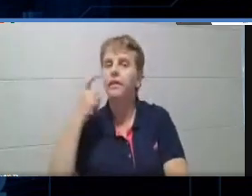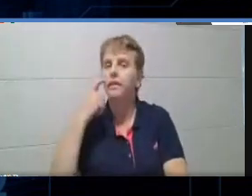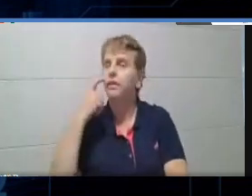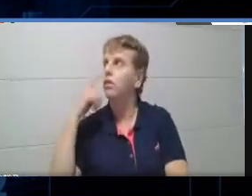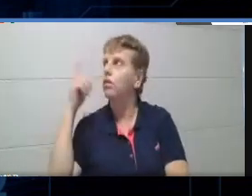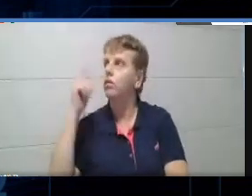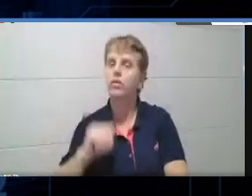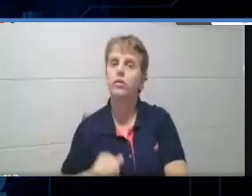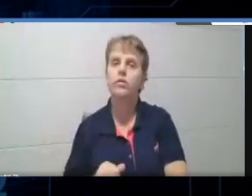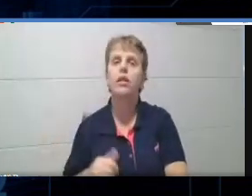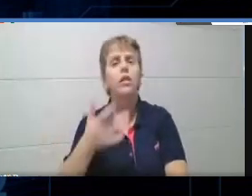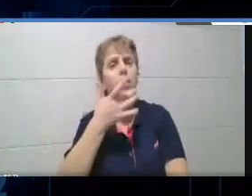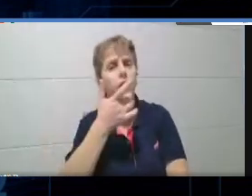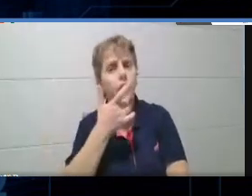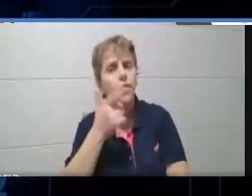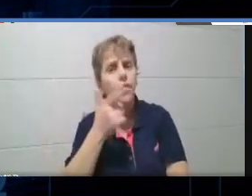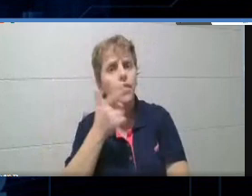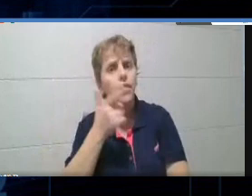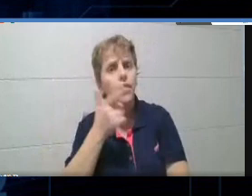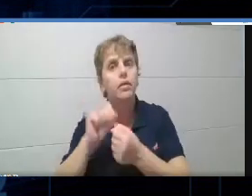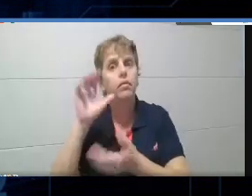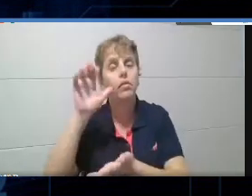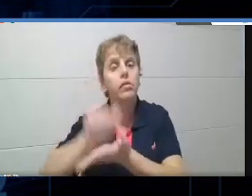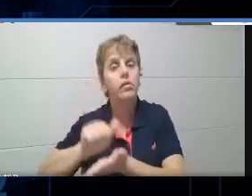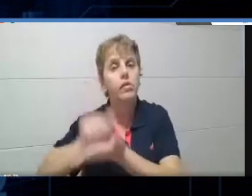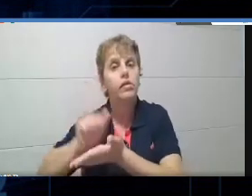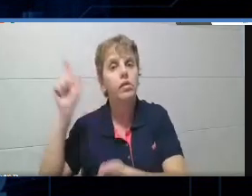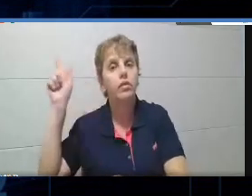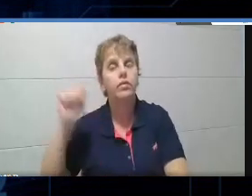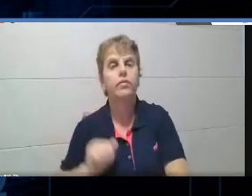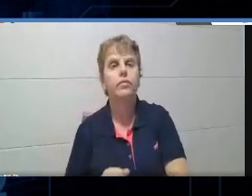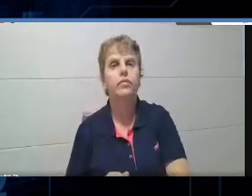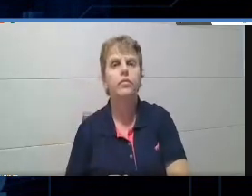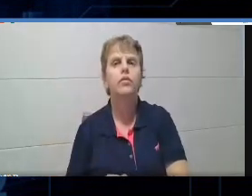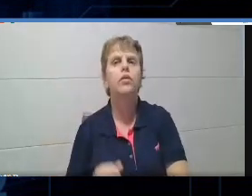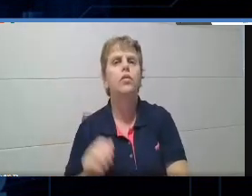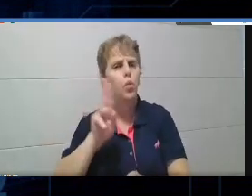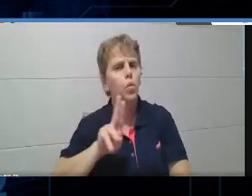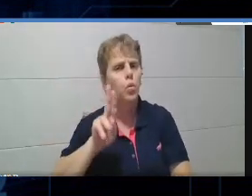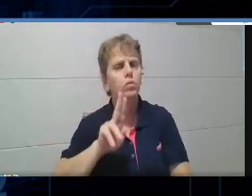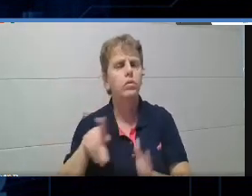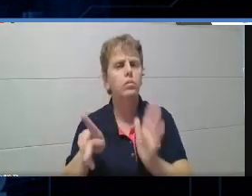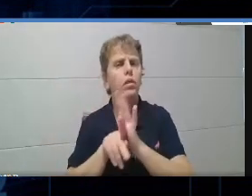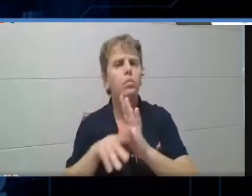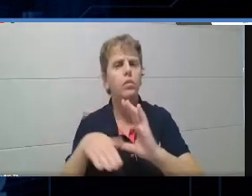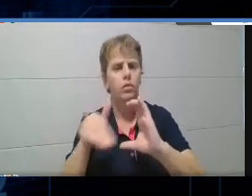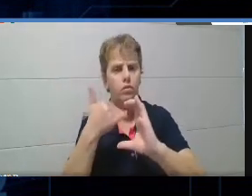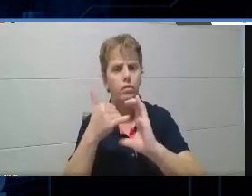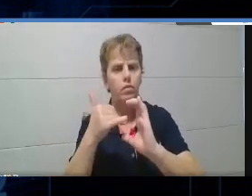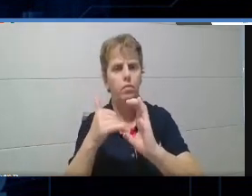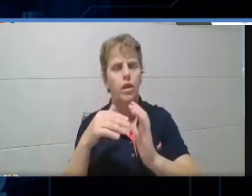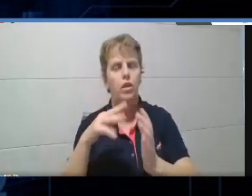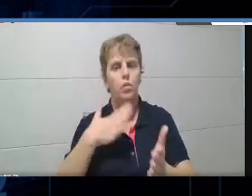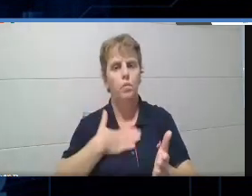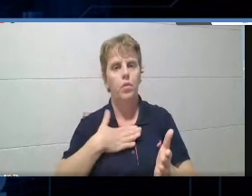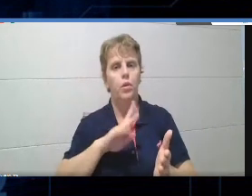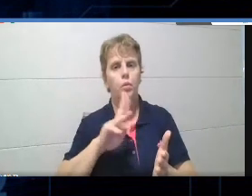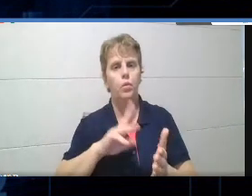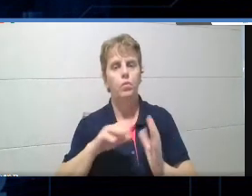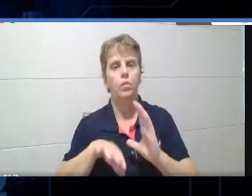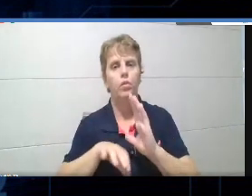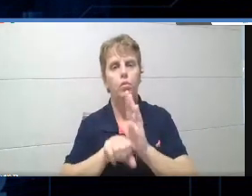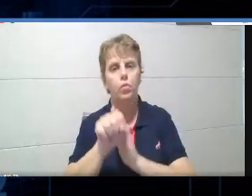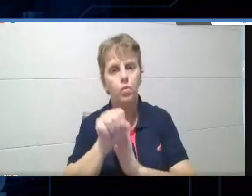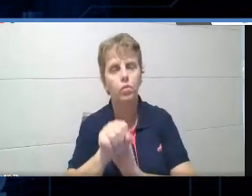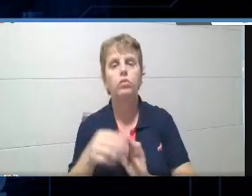E é muito fácil pra fazer o registro, tá? Você pode fazer o registro com a sua conta do Google, ou você pode acessar com o seu próprio e-mail,